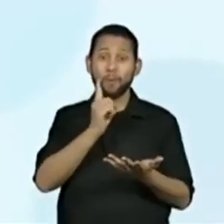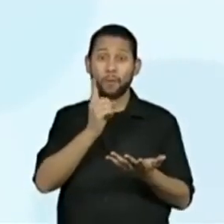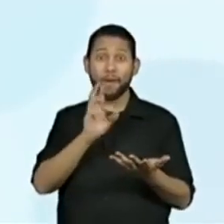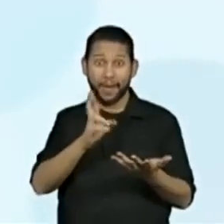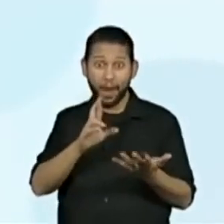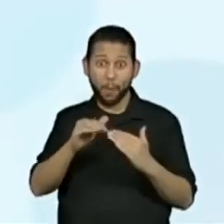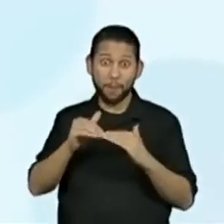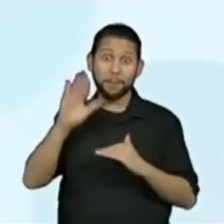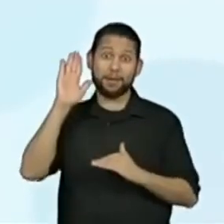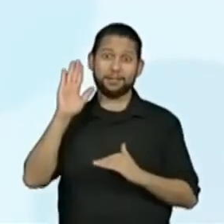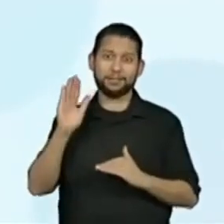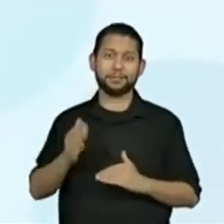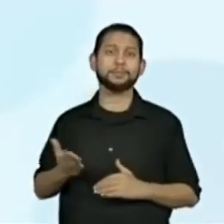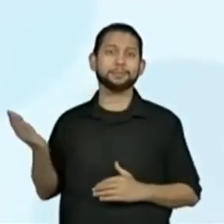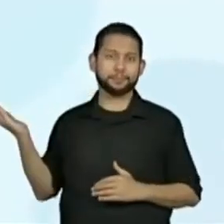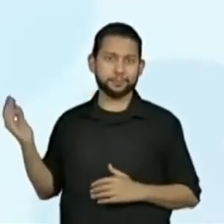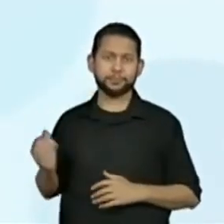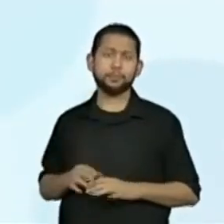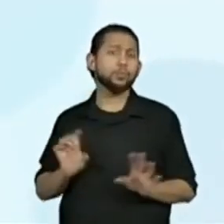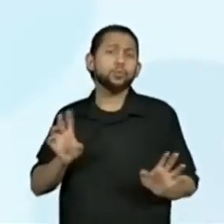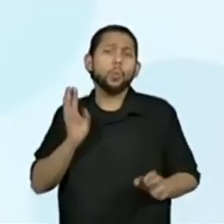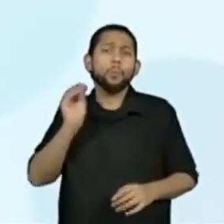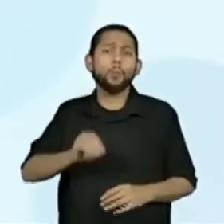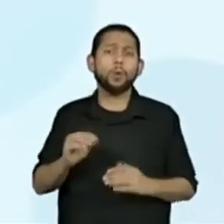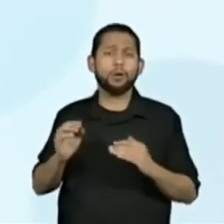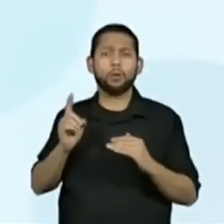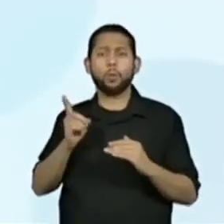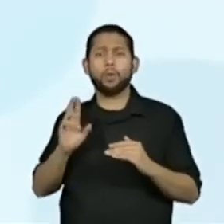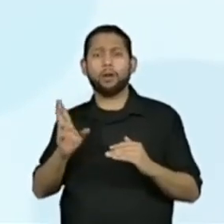Vamos lá, vou colocar a resposta aqui para vocês.